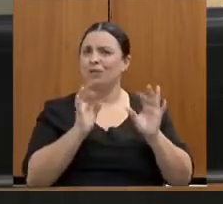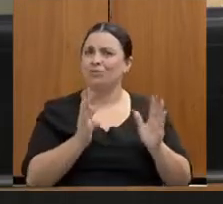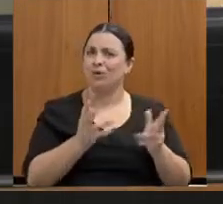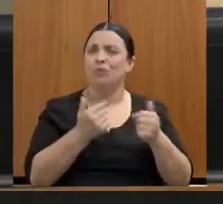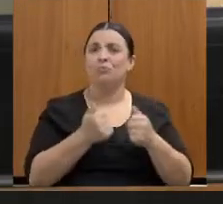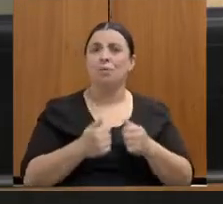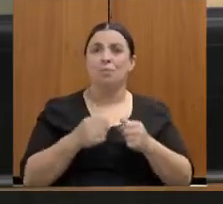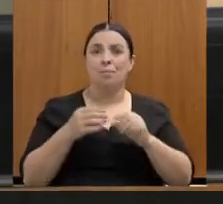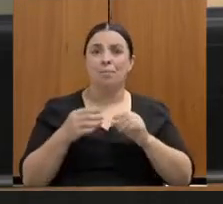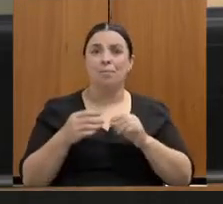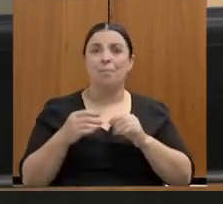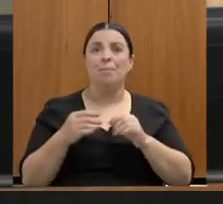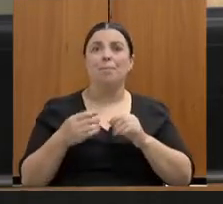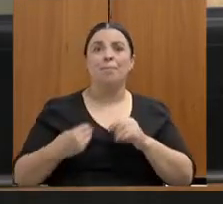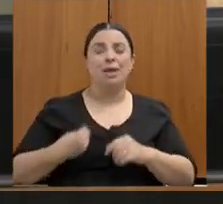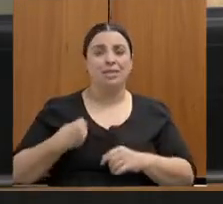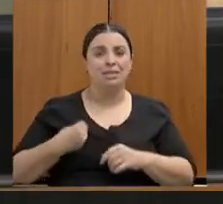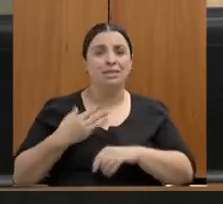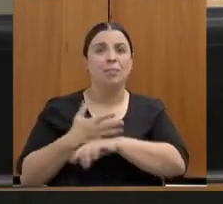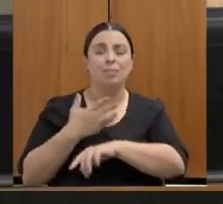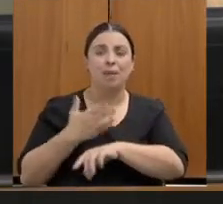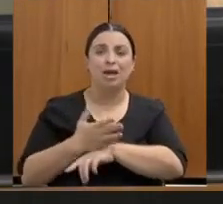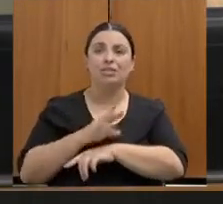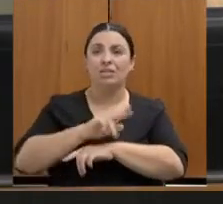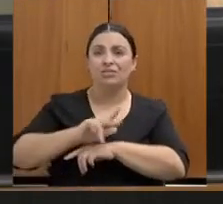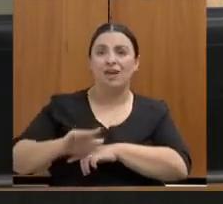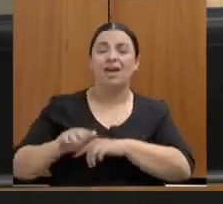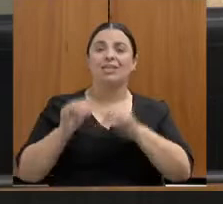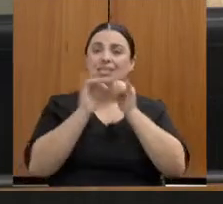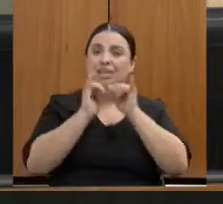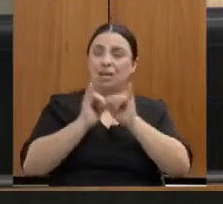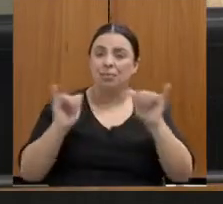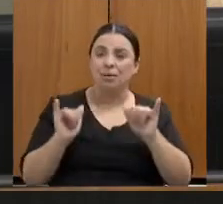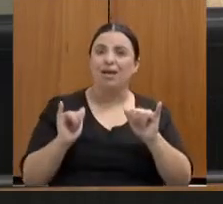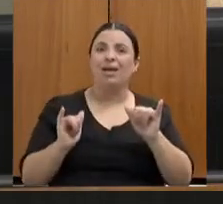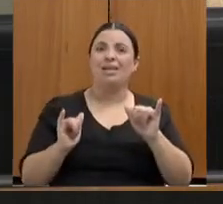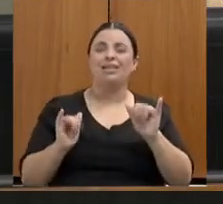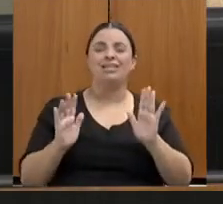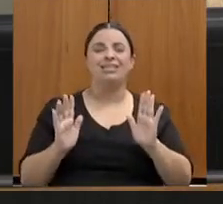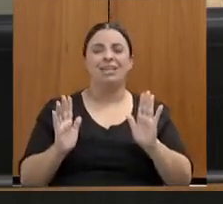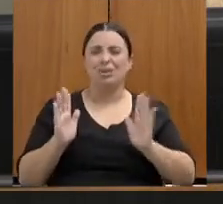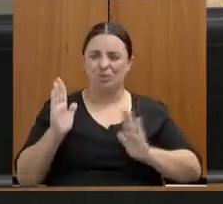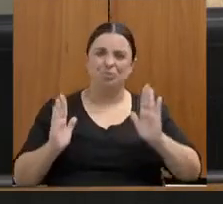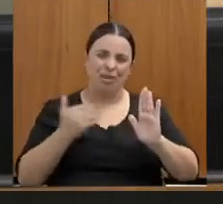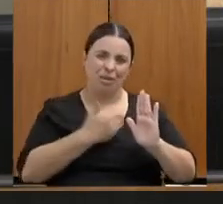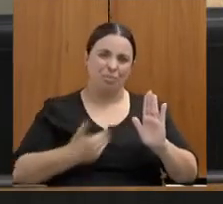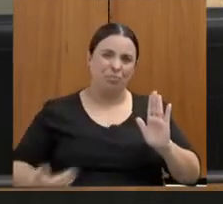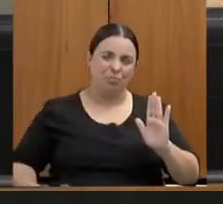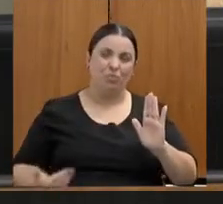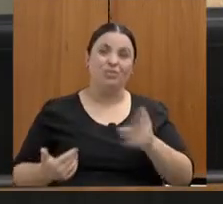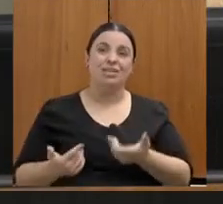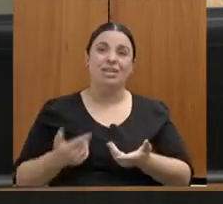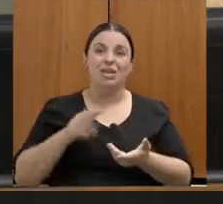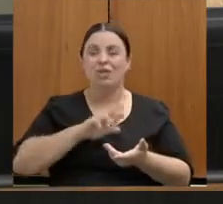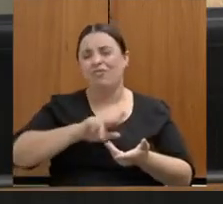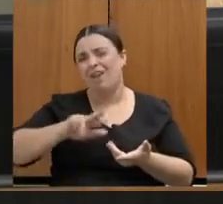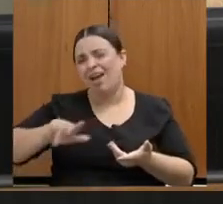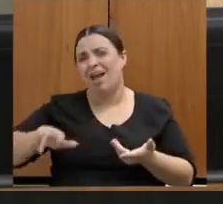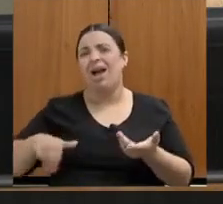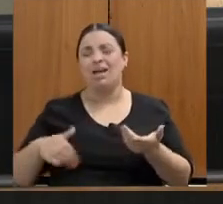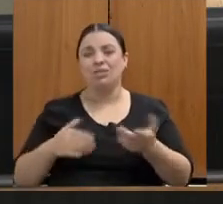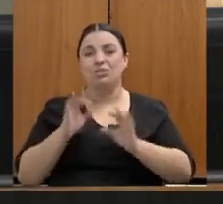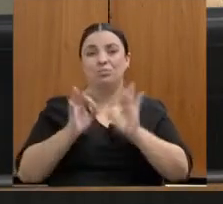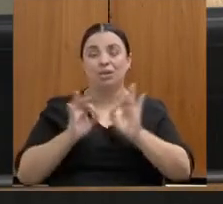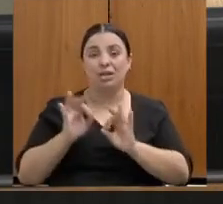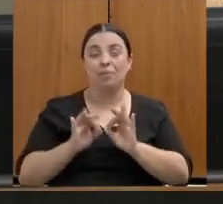diversas campanhas que fizemos ao longo dessa legislatura, 18 de maio e outras intervenções, no sentido de